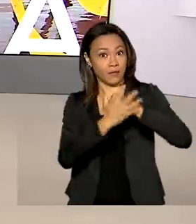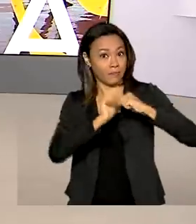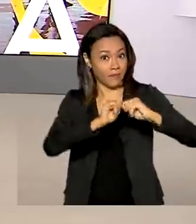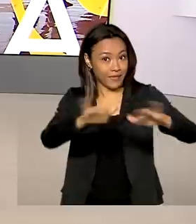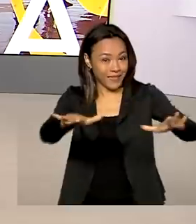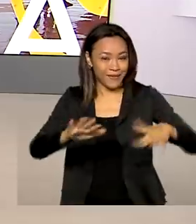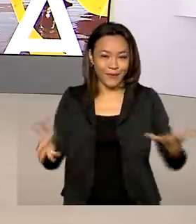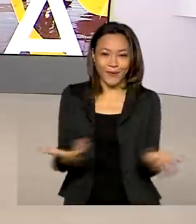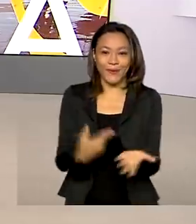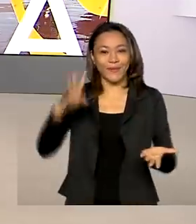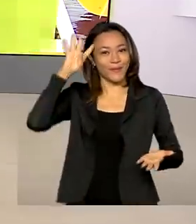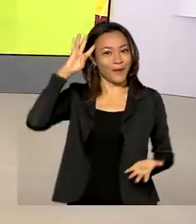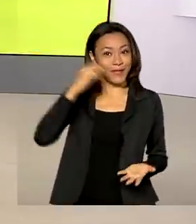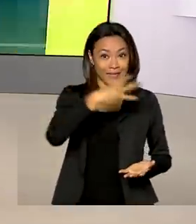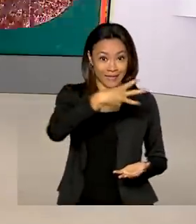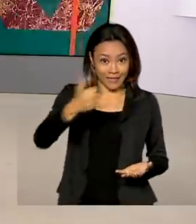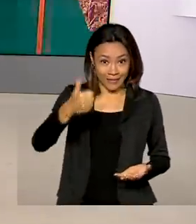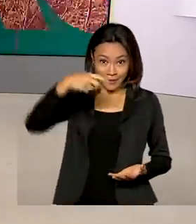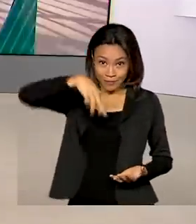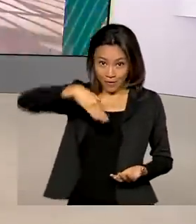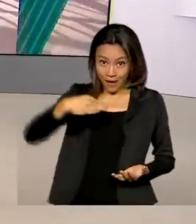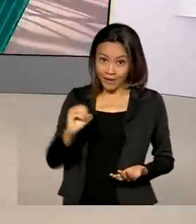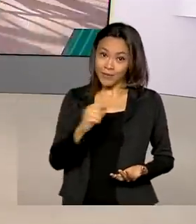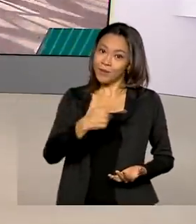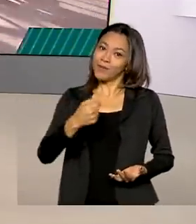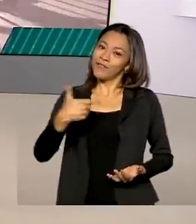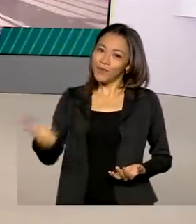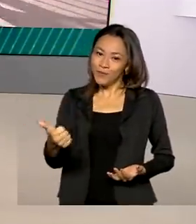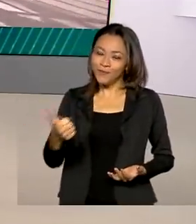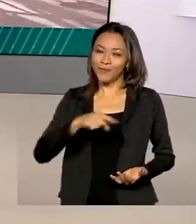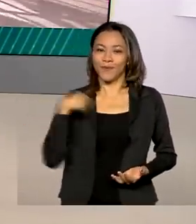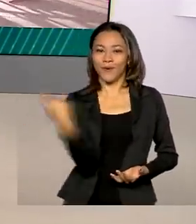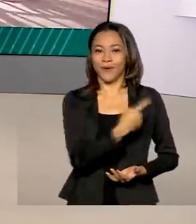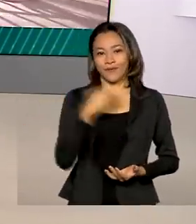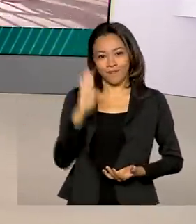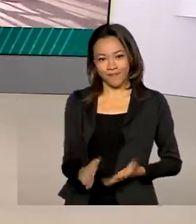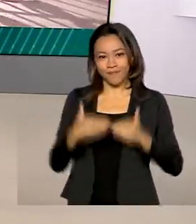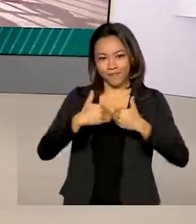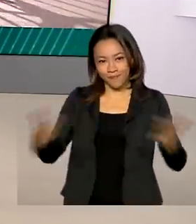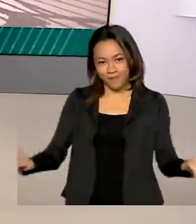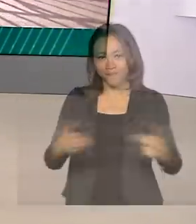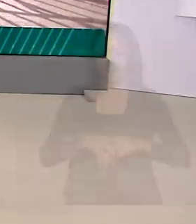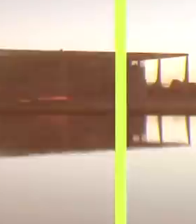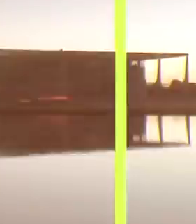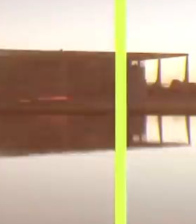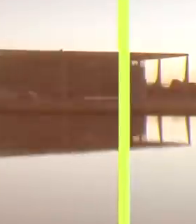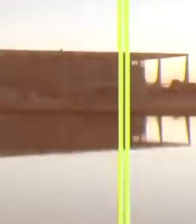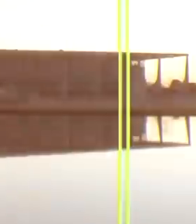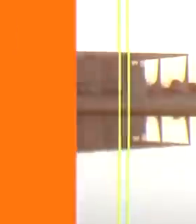Quarta-feira, 31 de março de 2021, o Brasil em Dia já está no ar.